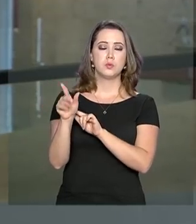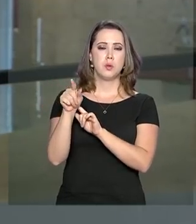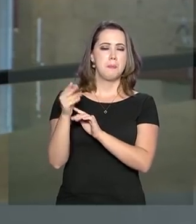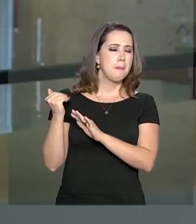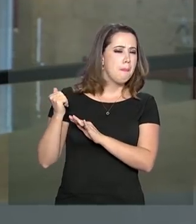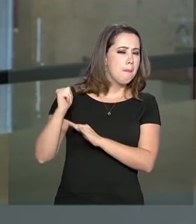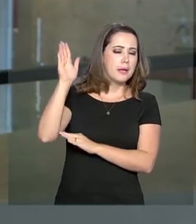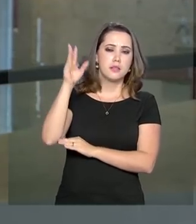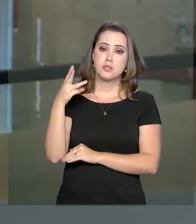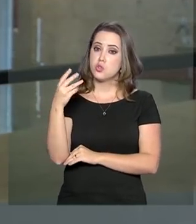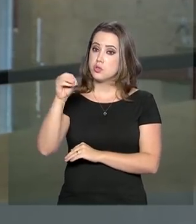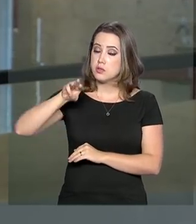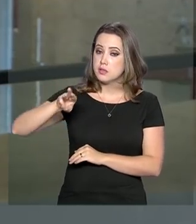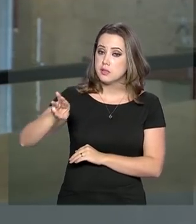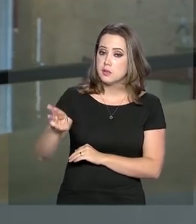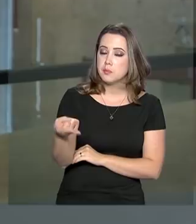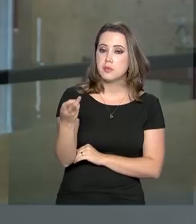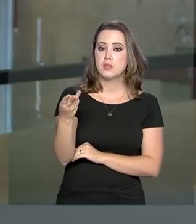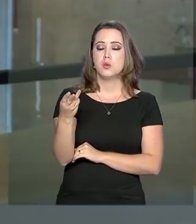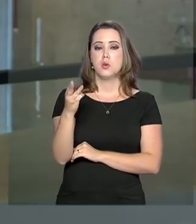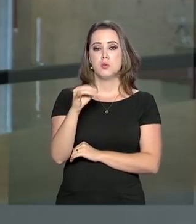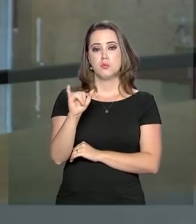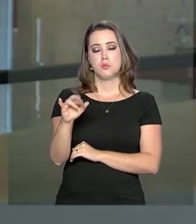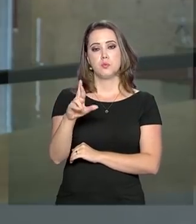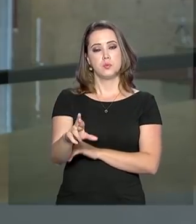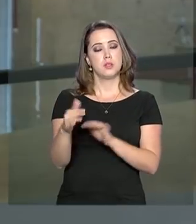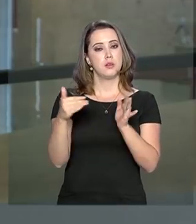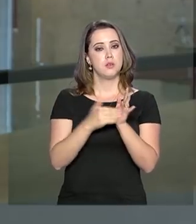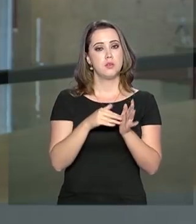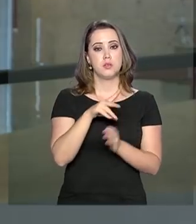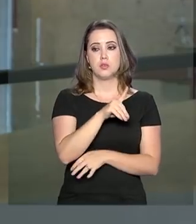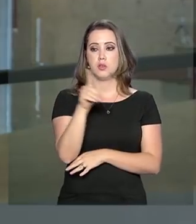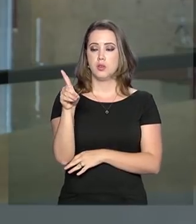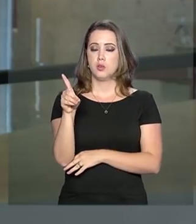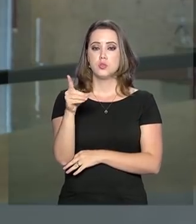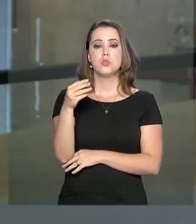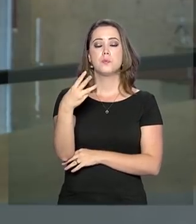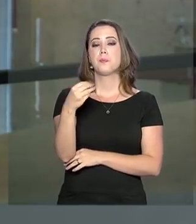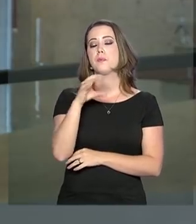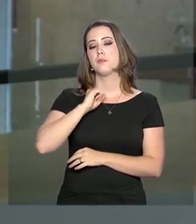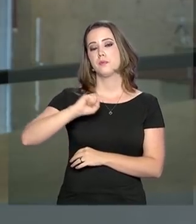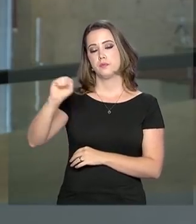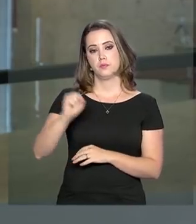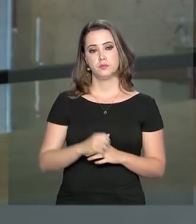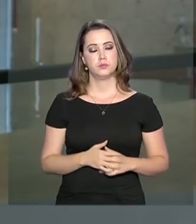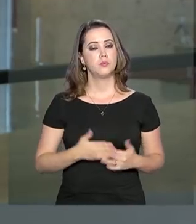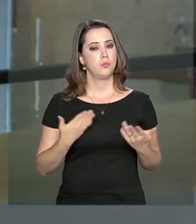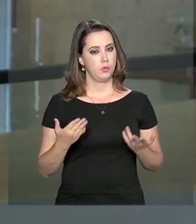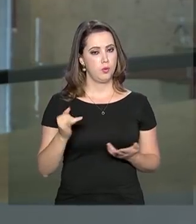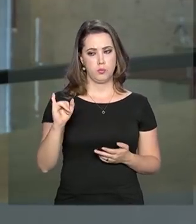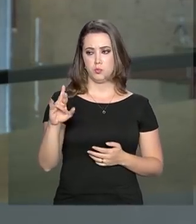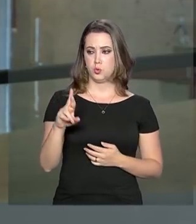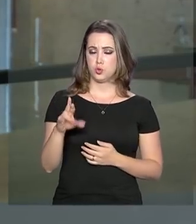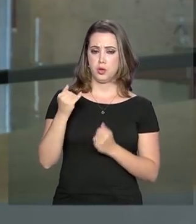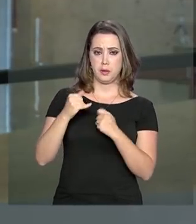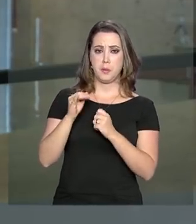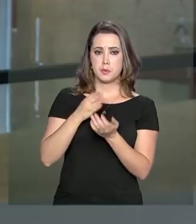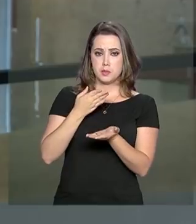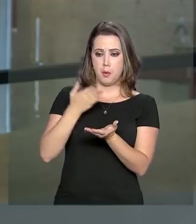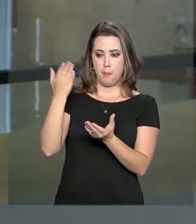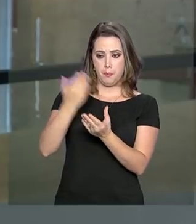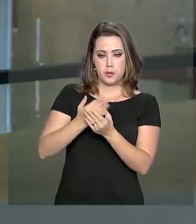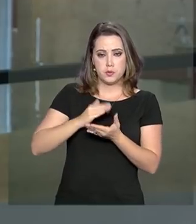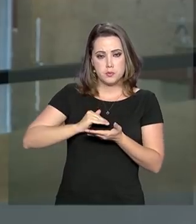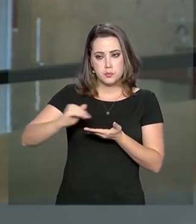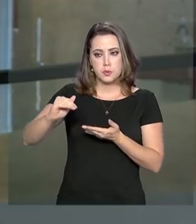receber mais de 30 milhões de declarações até o dia 30 de abril. As declarações devem ser enviadas através